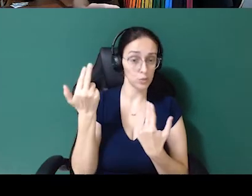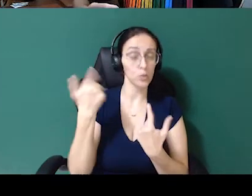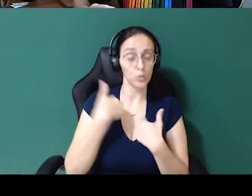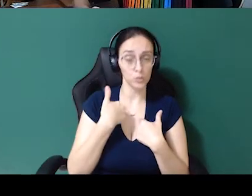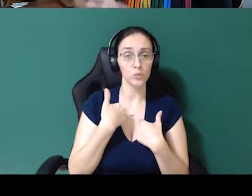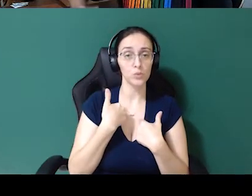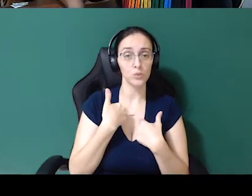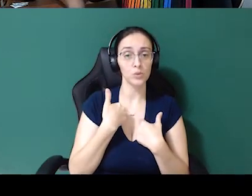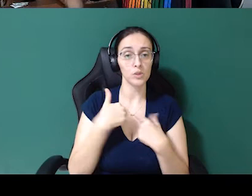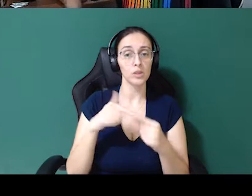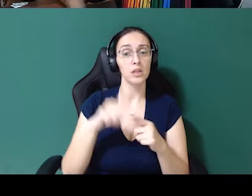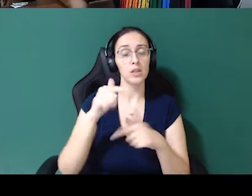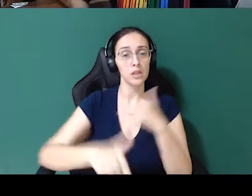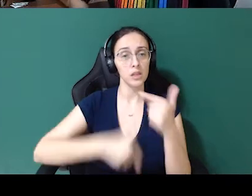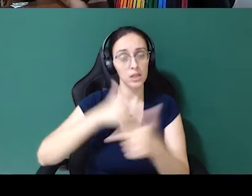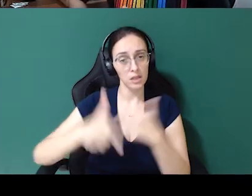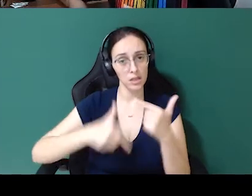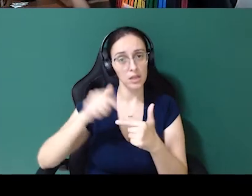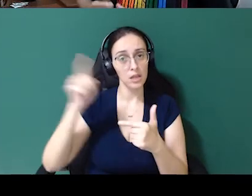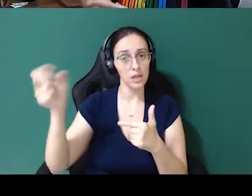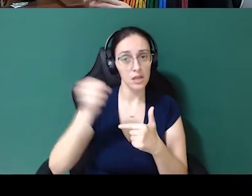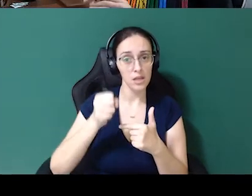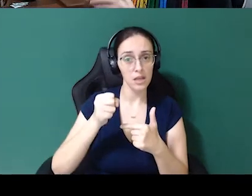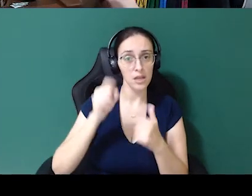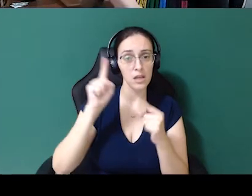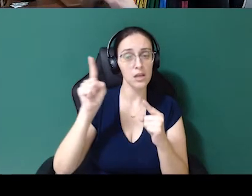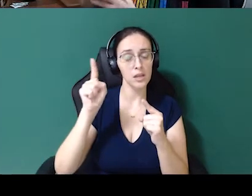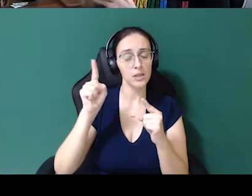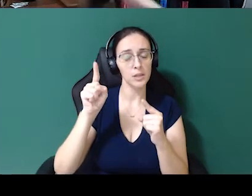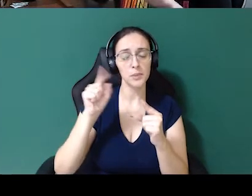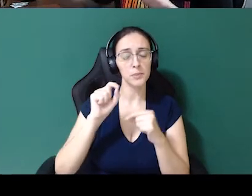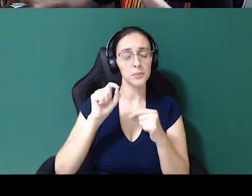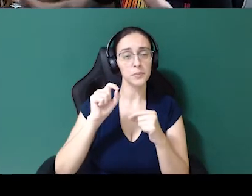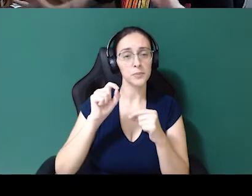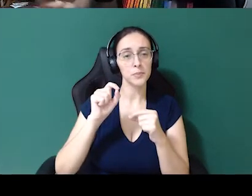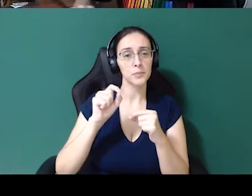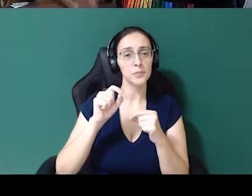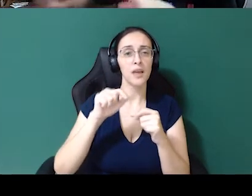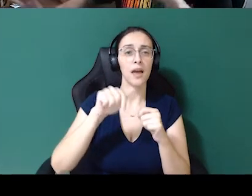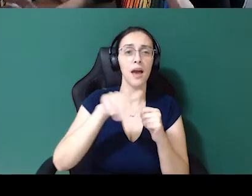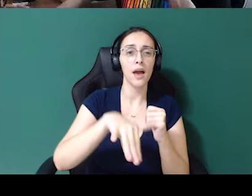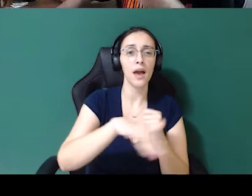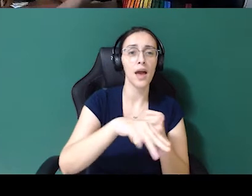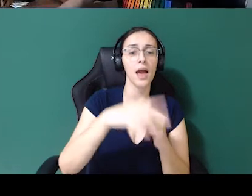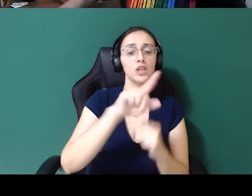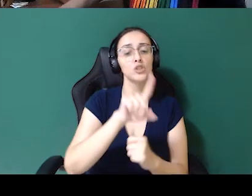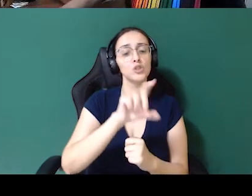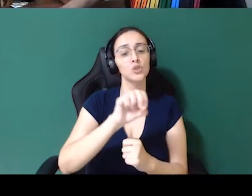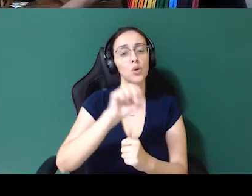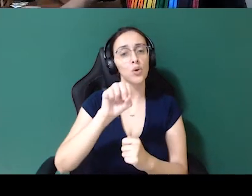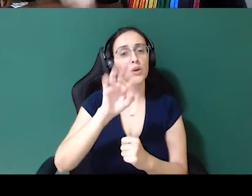trabalha com... Ela trabalha com pecuarista, ela é zootecnista,